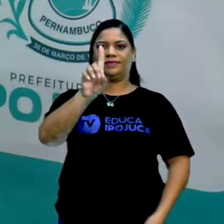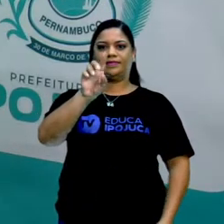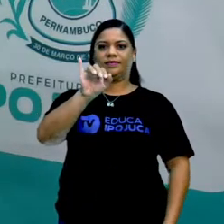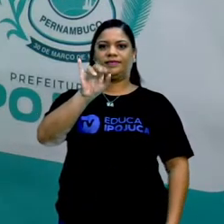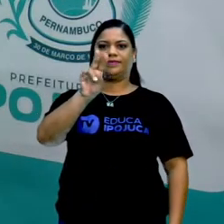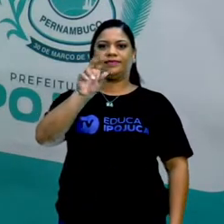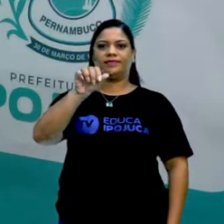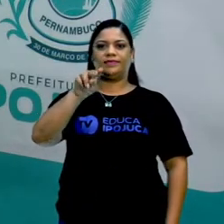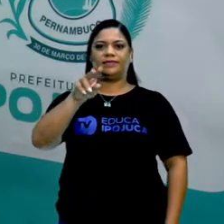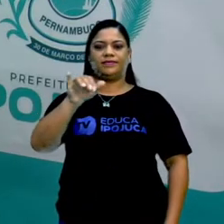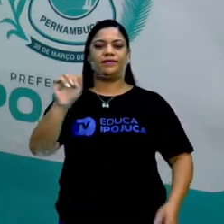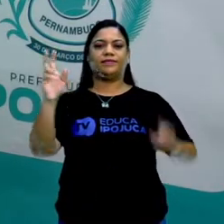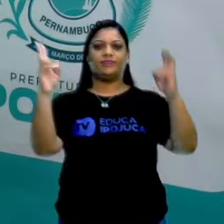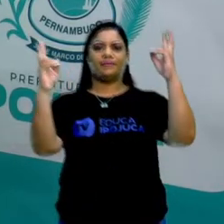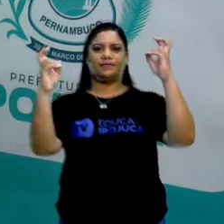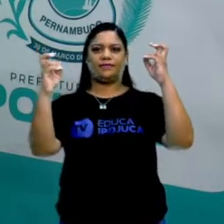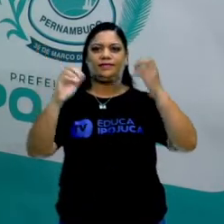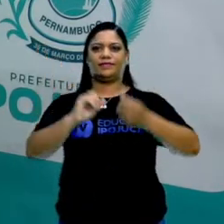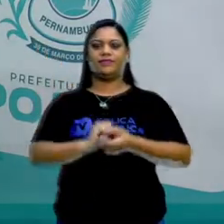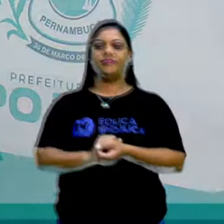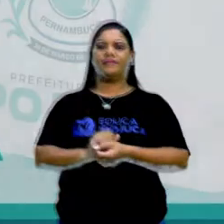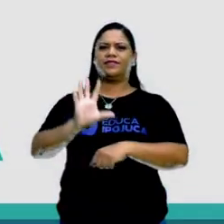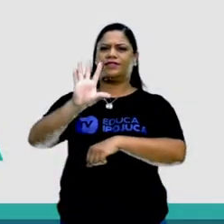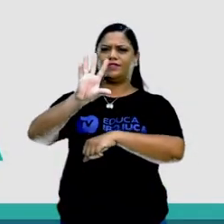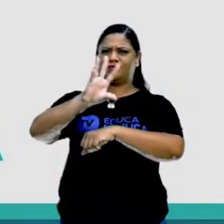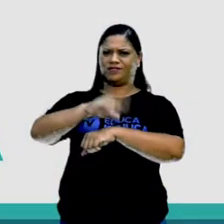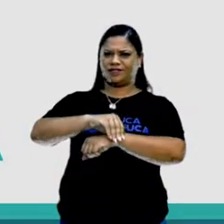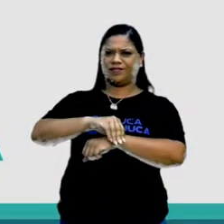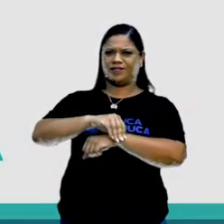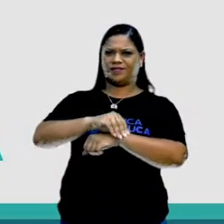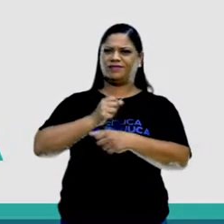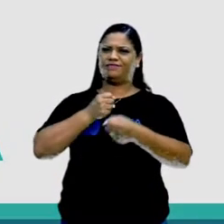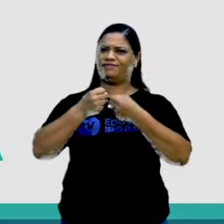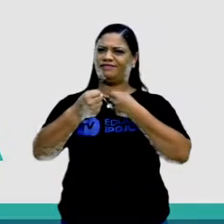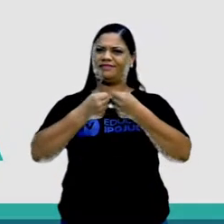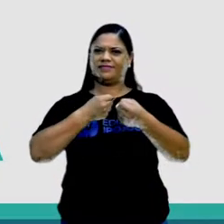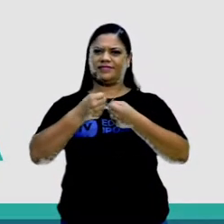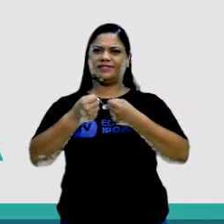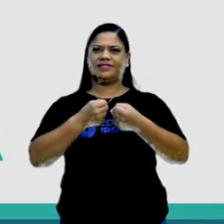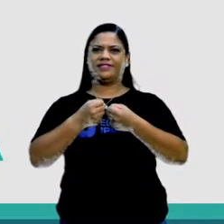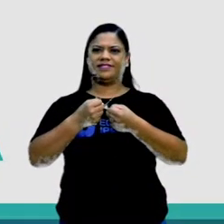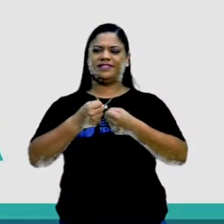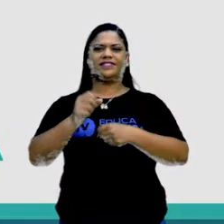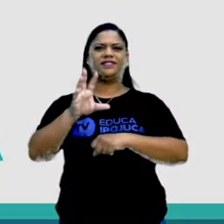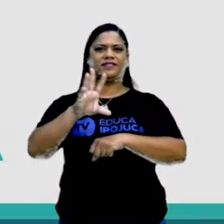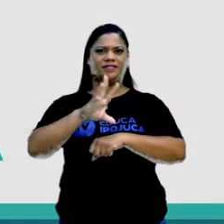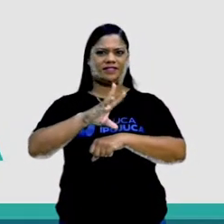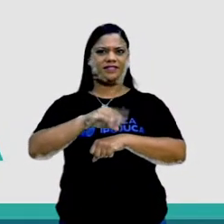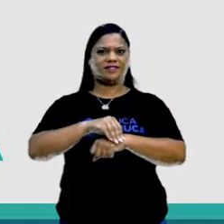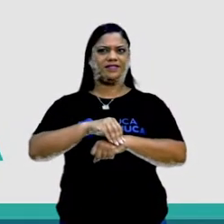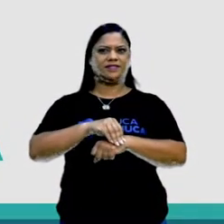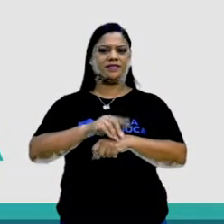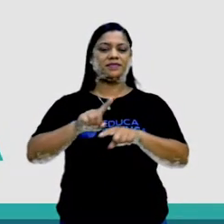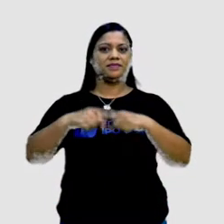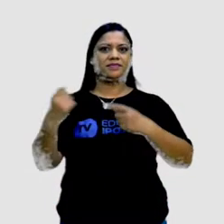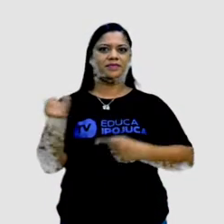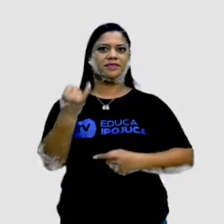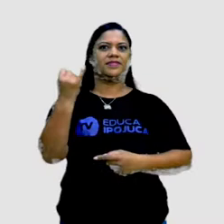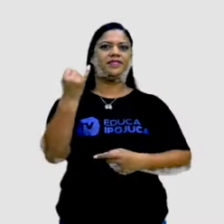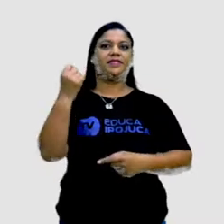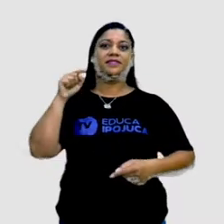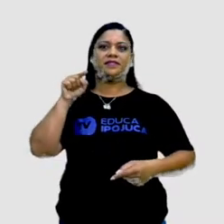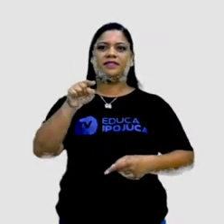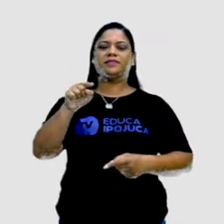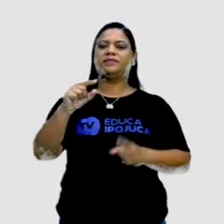da nossa aula de hoje é fotorreportagem. Uma imagem vale mais do que mil palavras, vocês conhecem esse ditado?